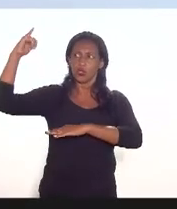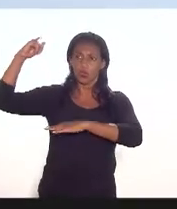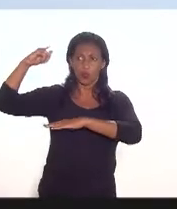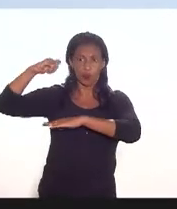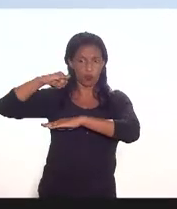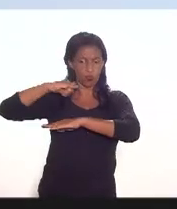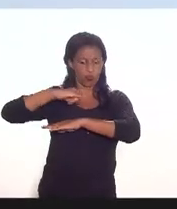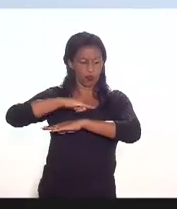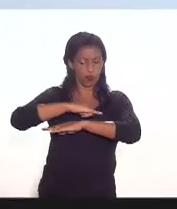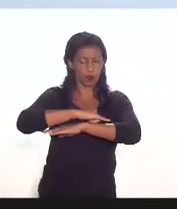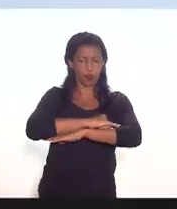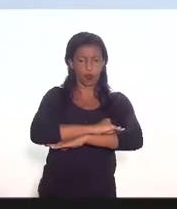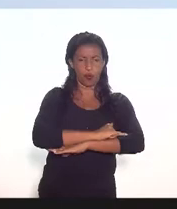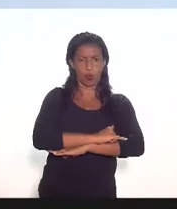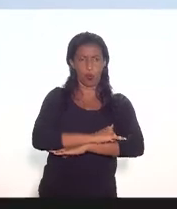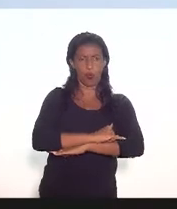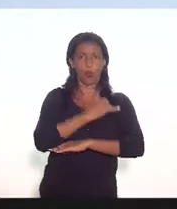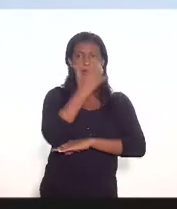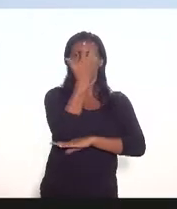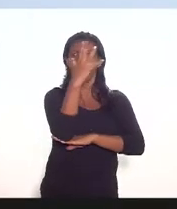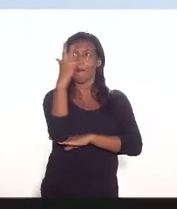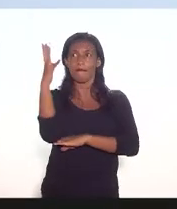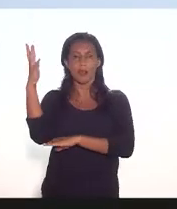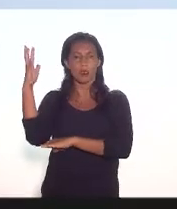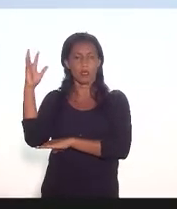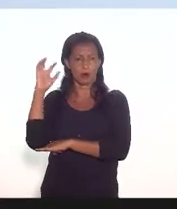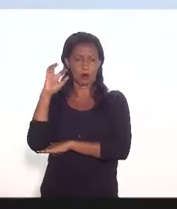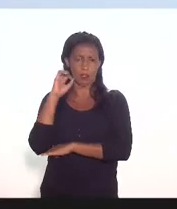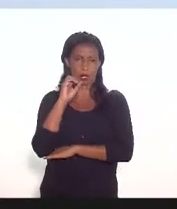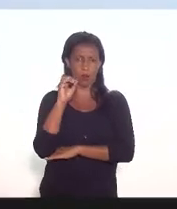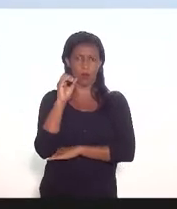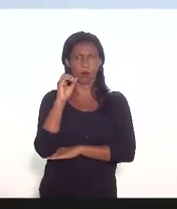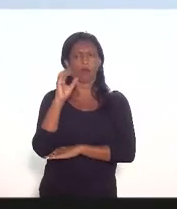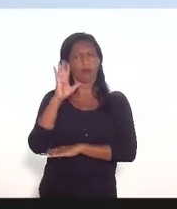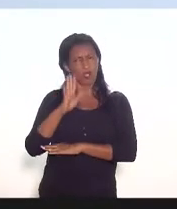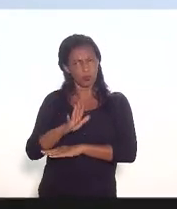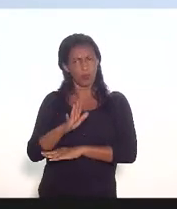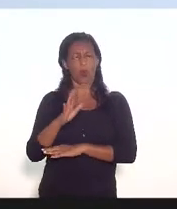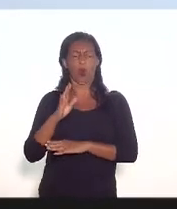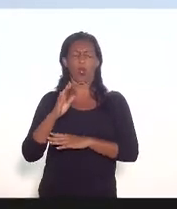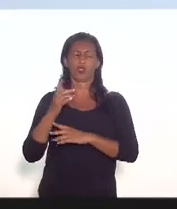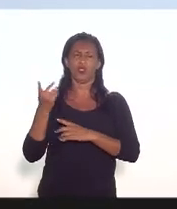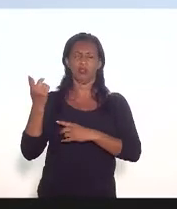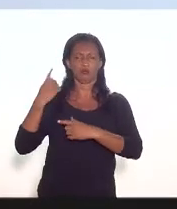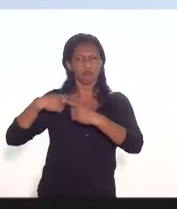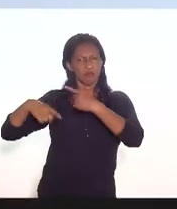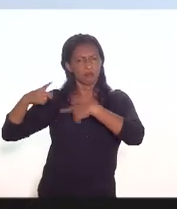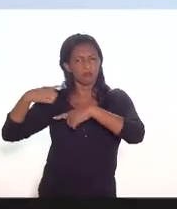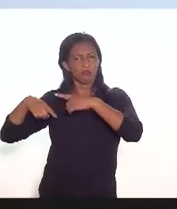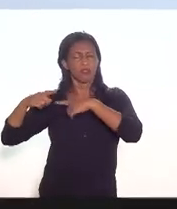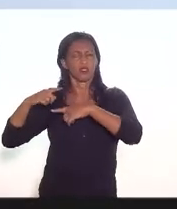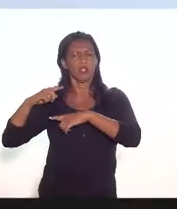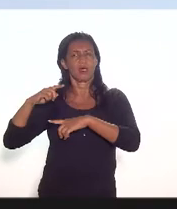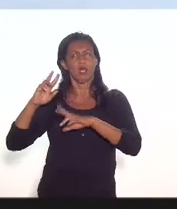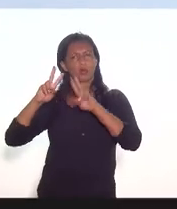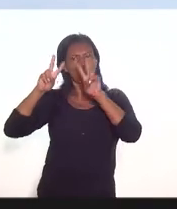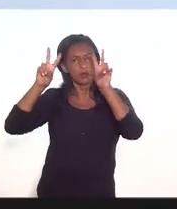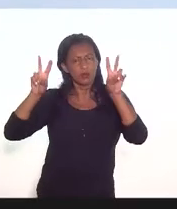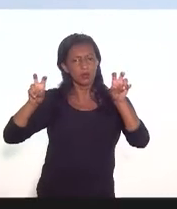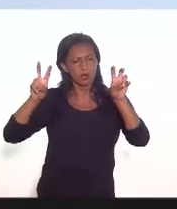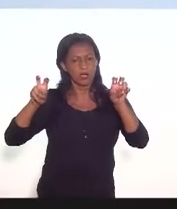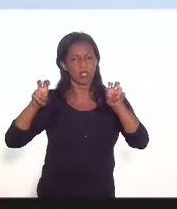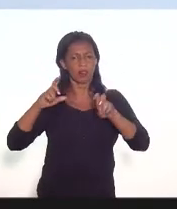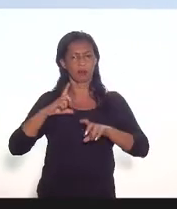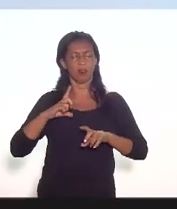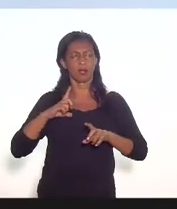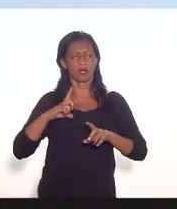chegam lá pela questão ambiental isso já foi feito no passado eu acho que pode ser recuperado em algum momento eu acho que é um tema que tem